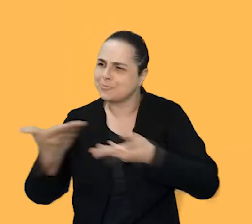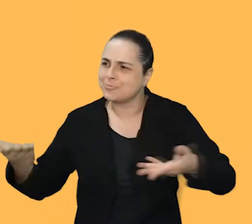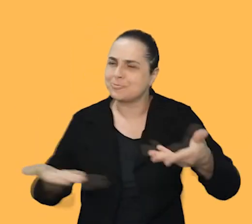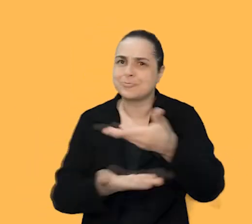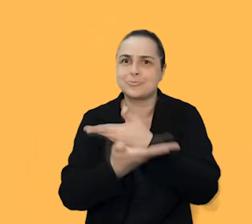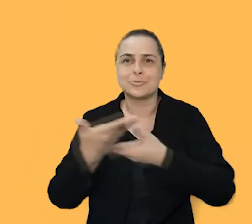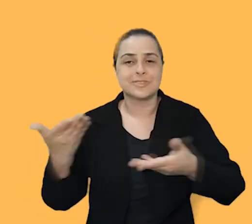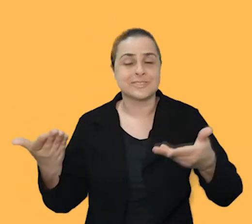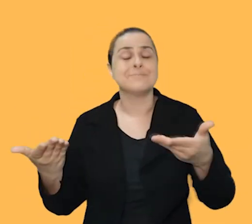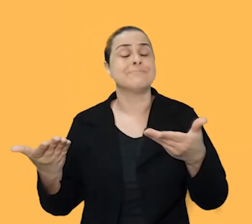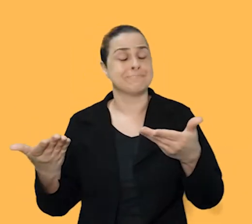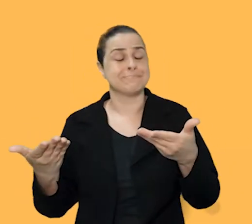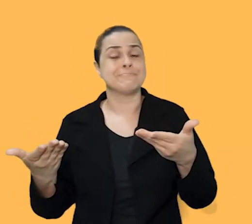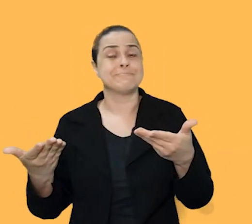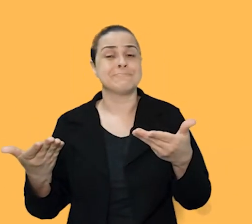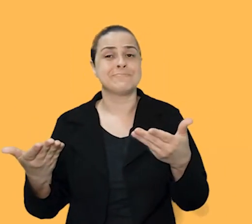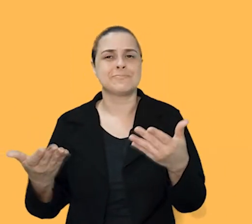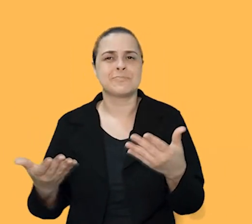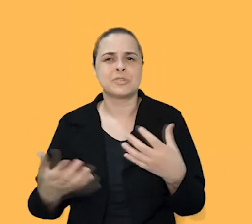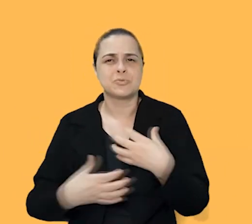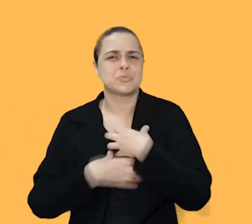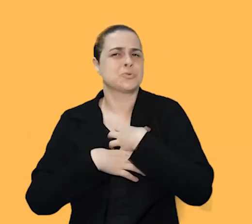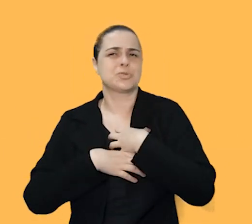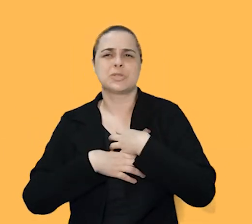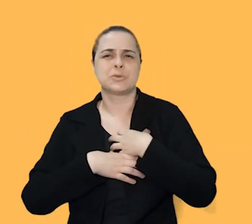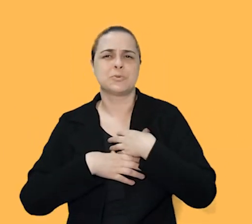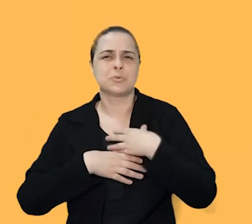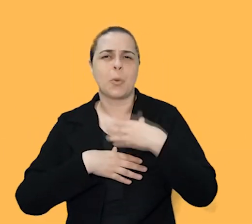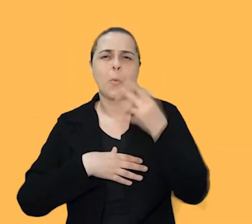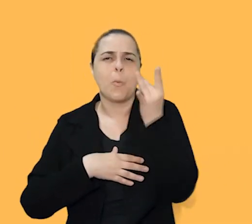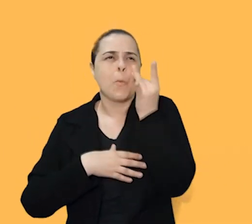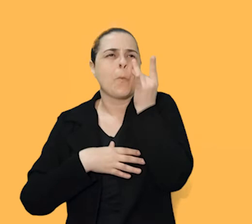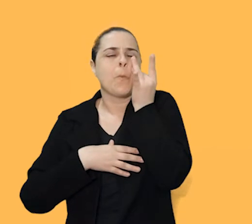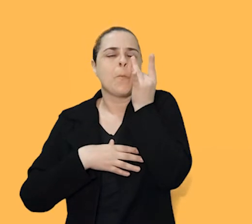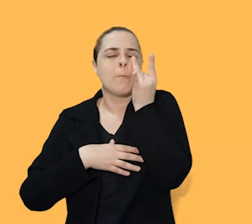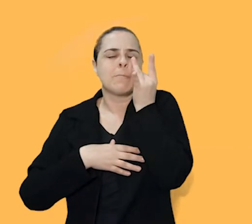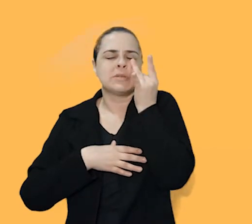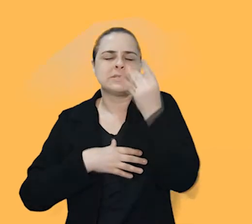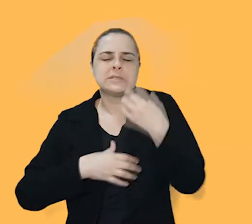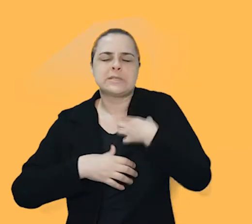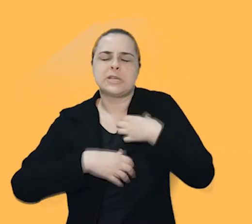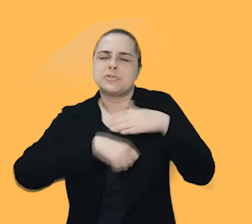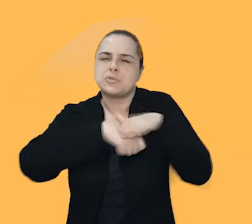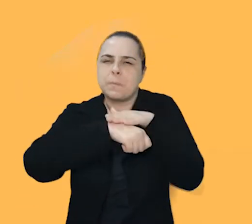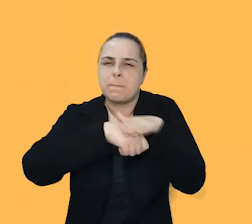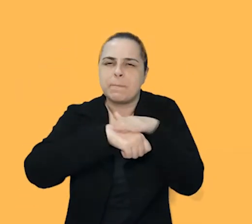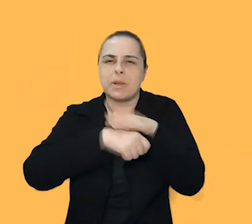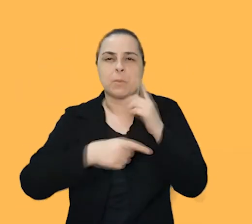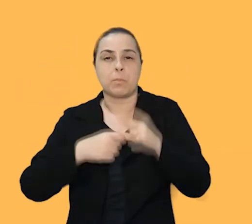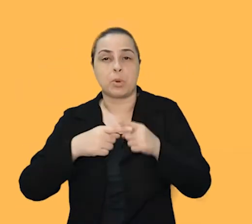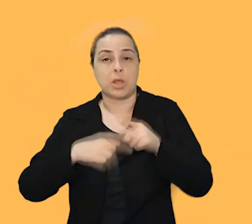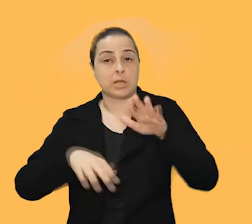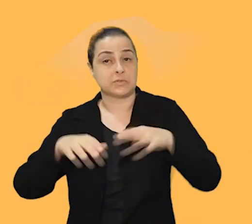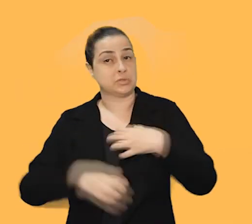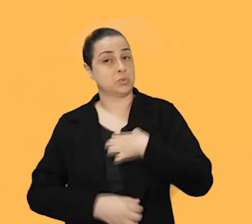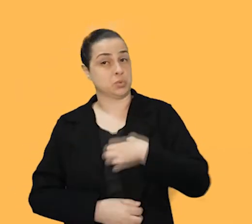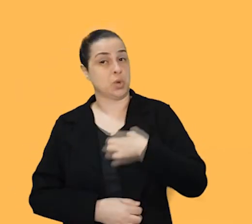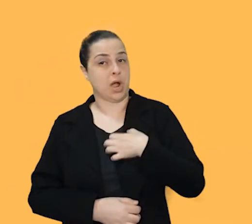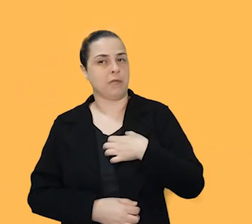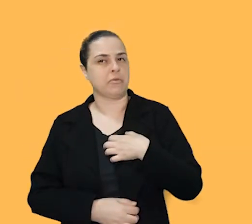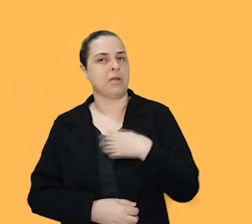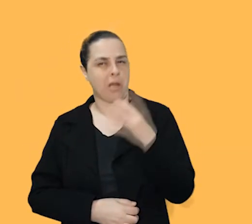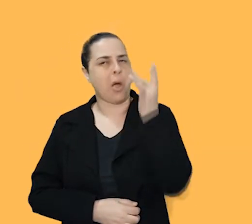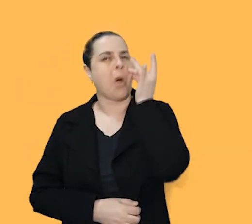isso faz com que a gente humanize tudo. Porque quando a gente está com raiva, a gente é muito humano.